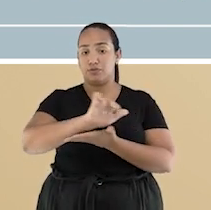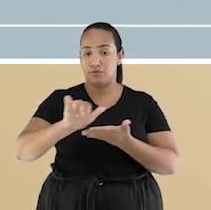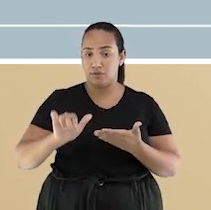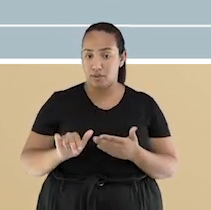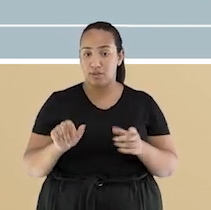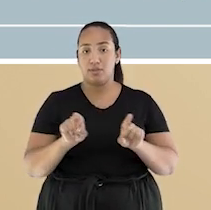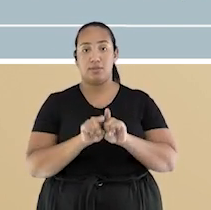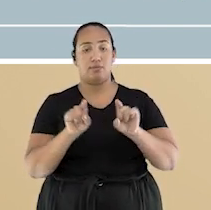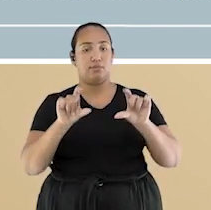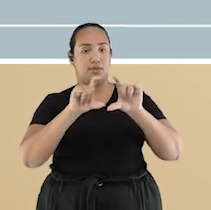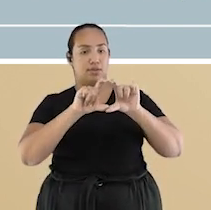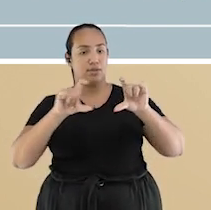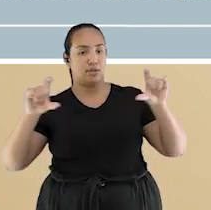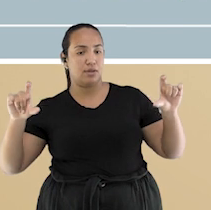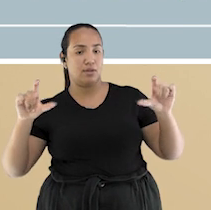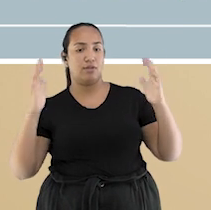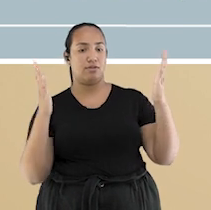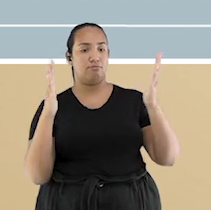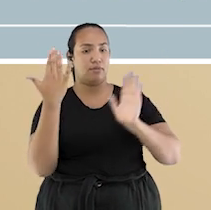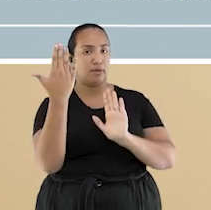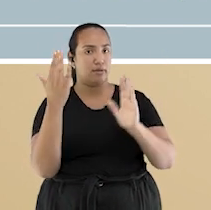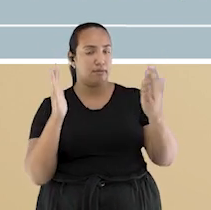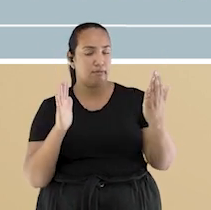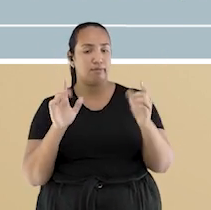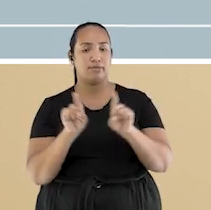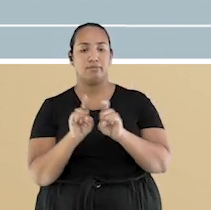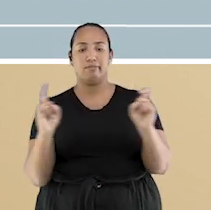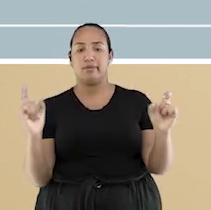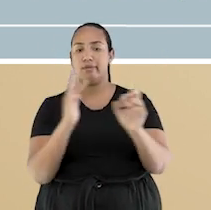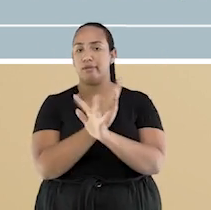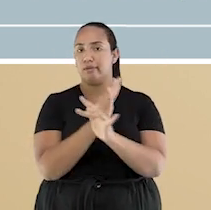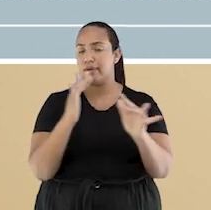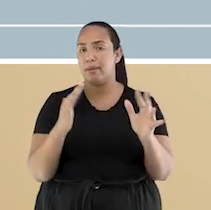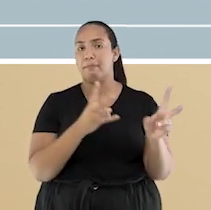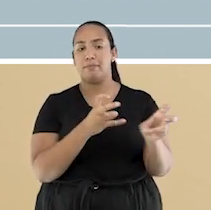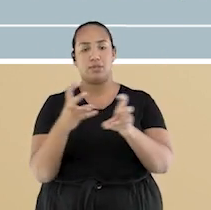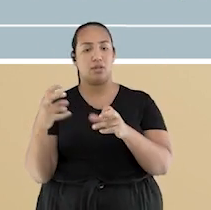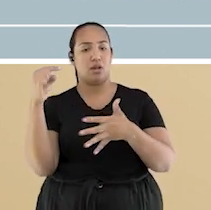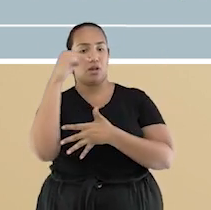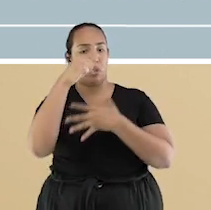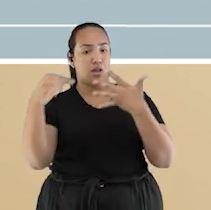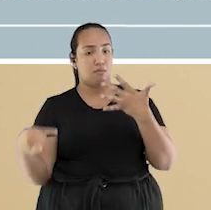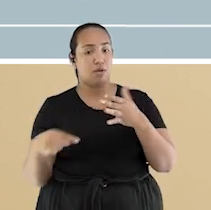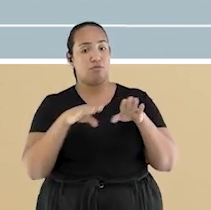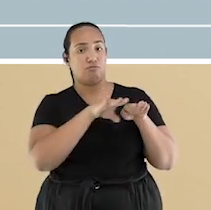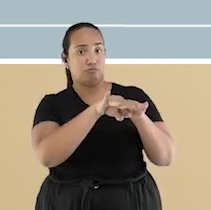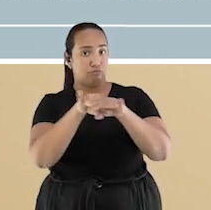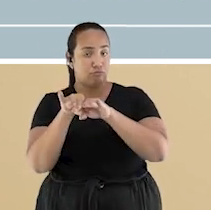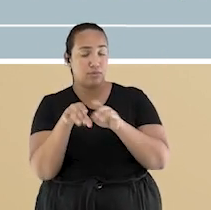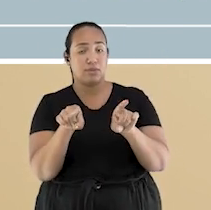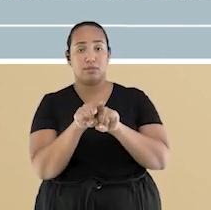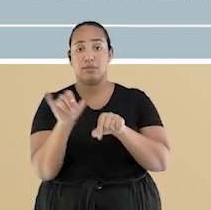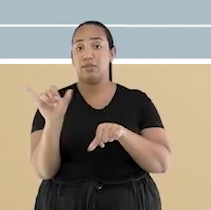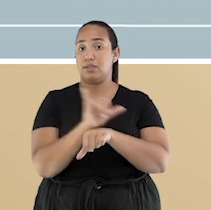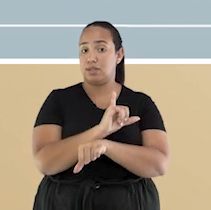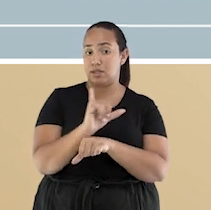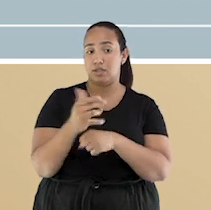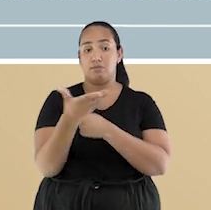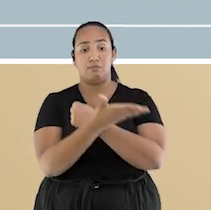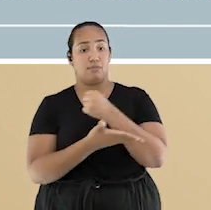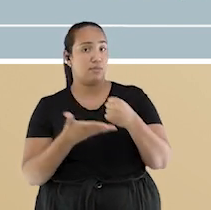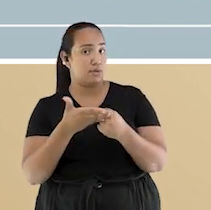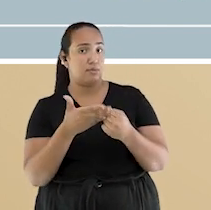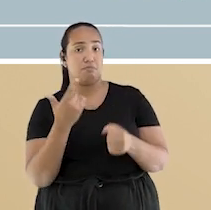rede, parede e inversão, identificando seus elementos comuns e criando estratégias individuais e coletivas básicas para sua